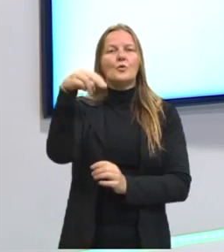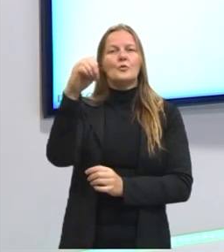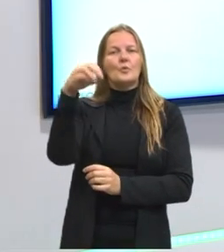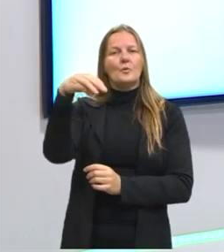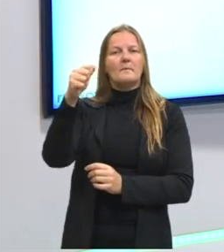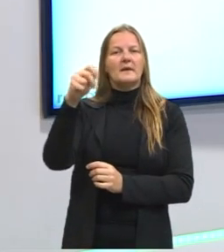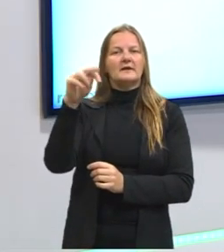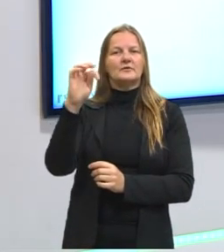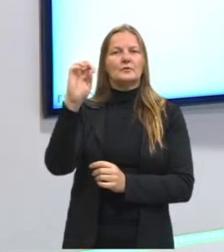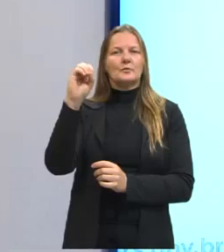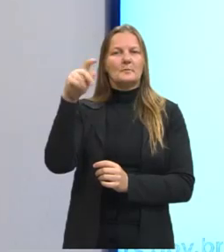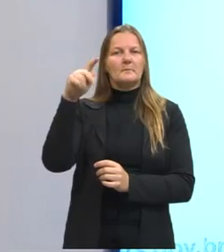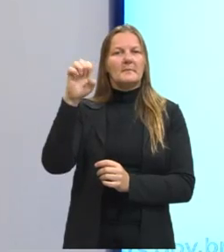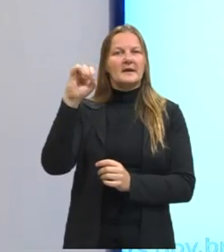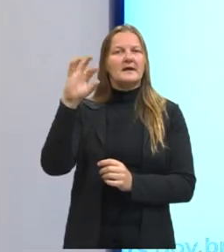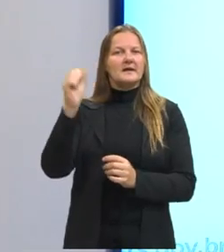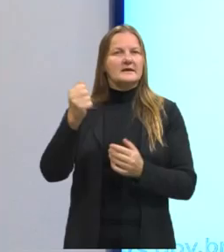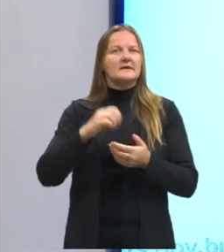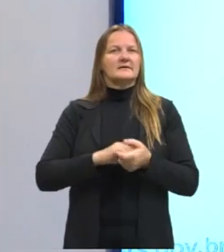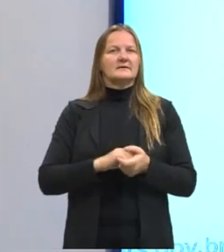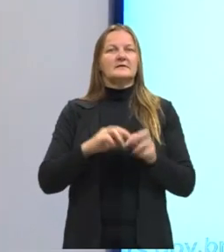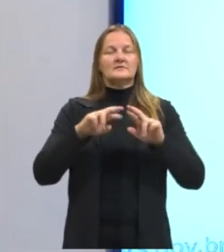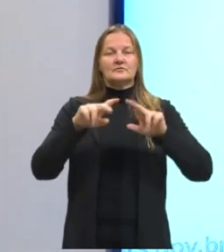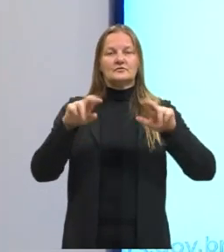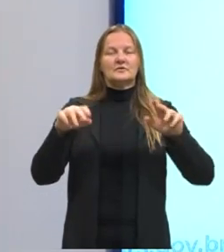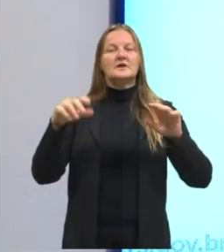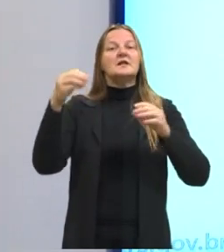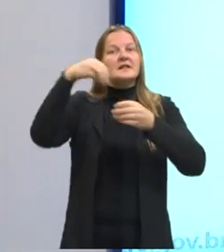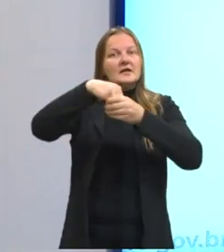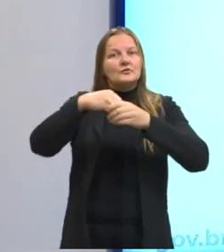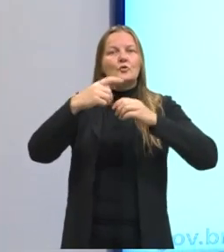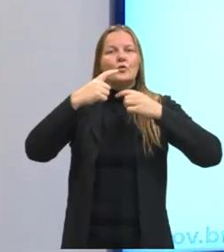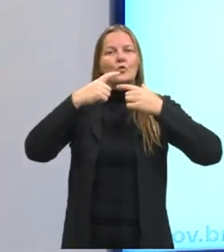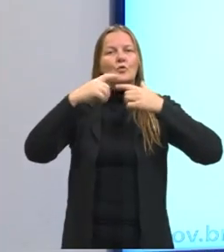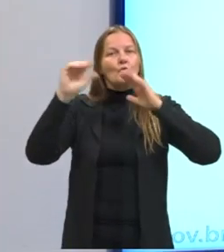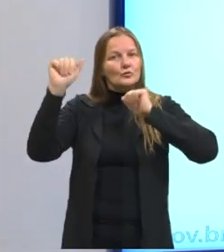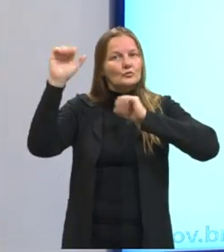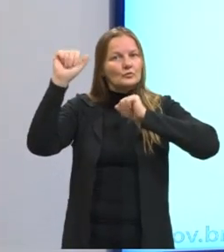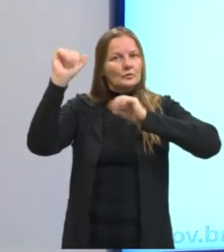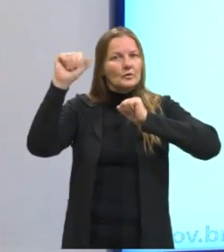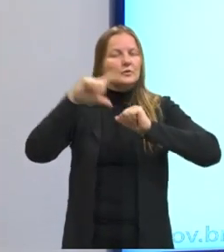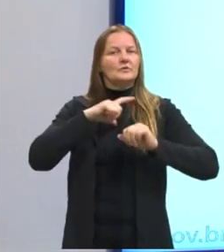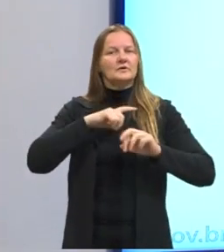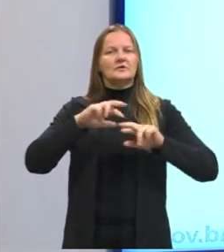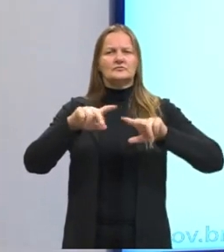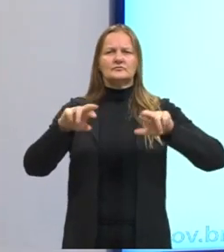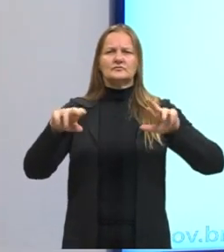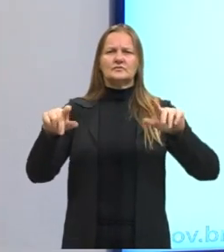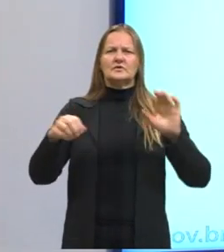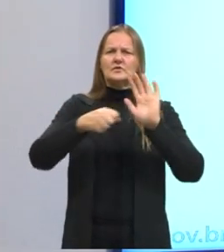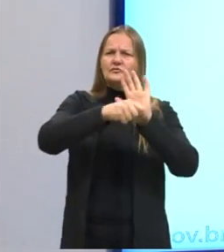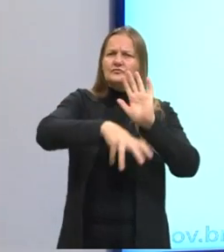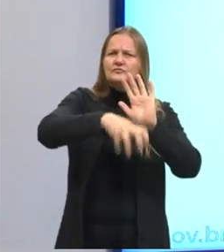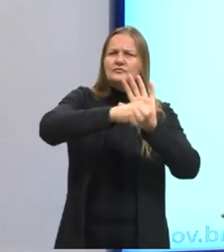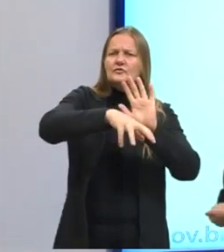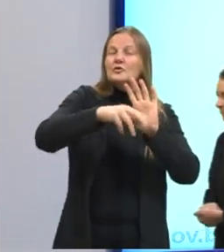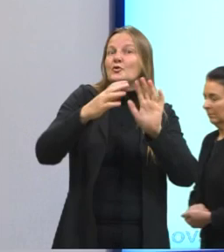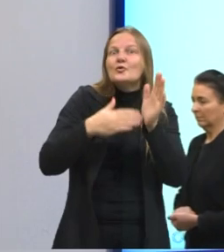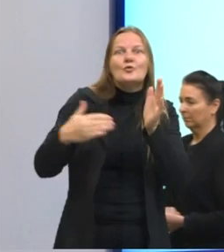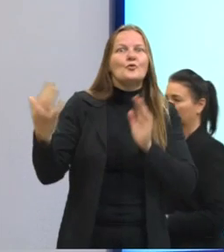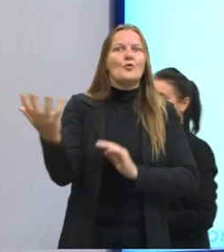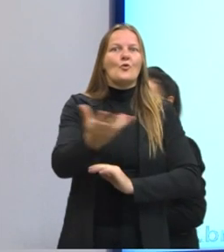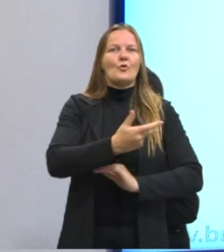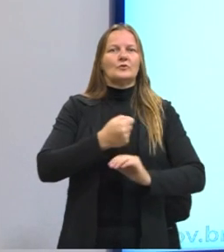Dentro da língua espanhola, não serão trabalhadas todas as linguagens